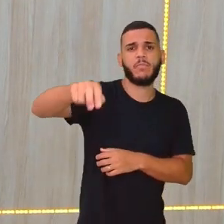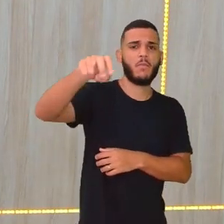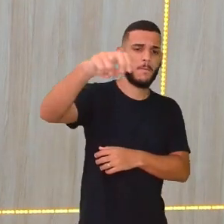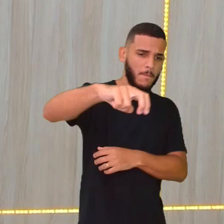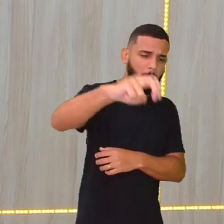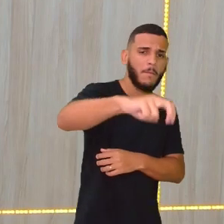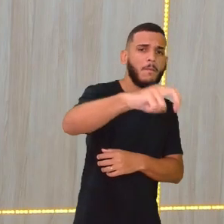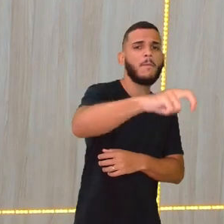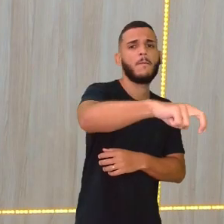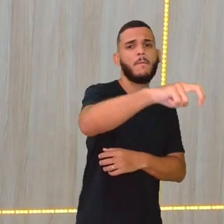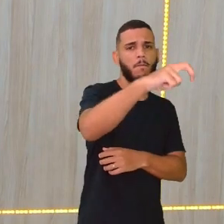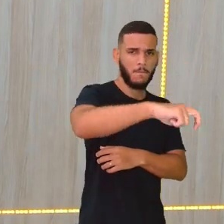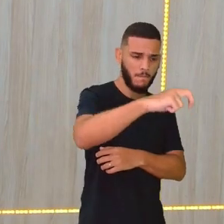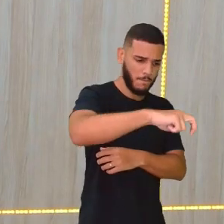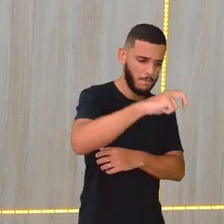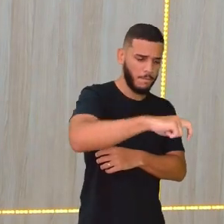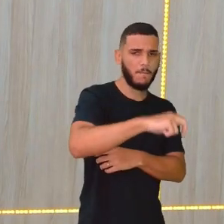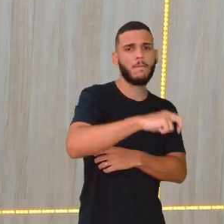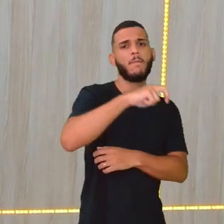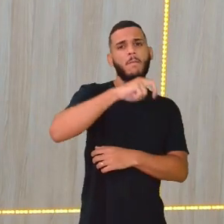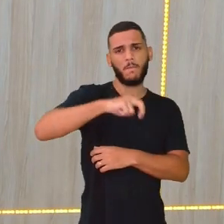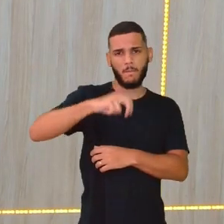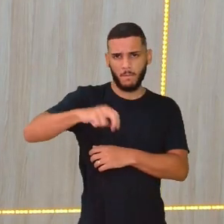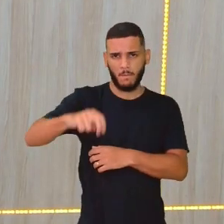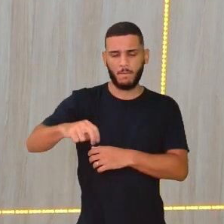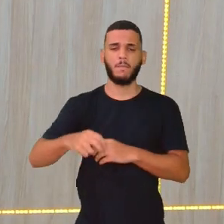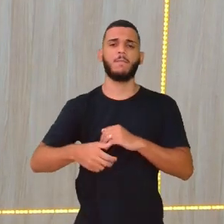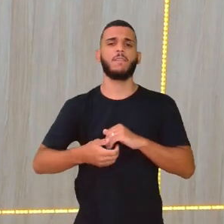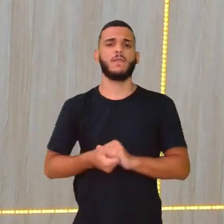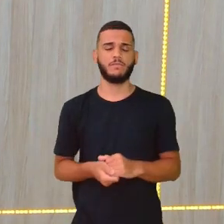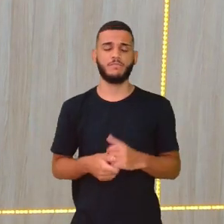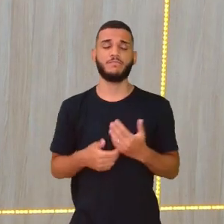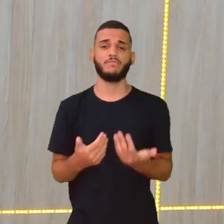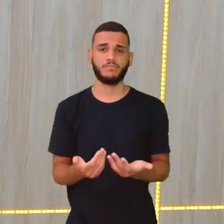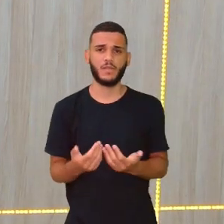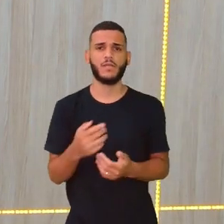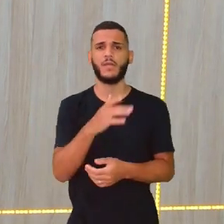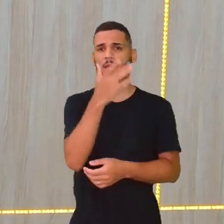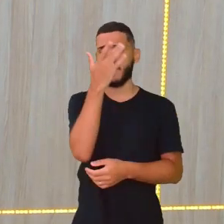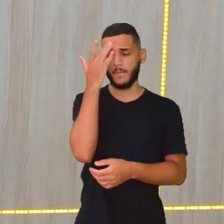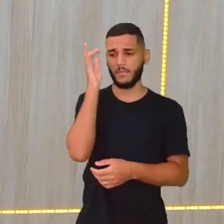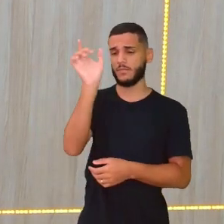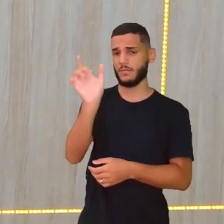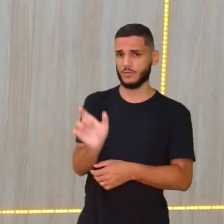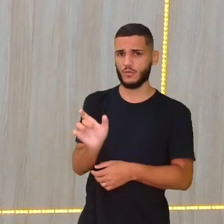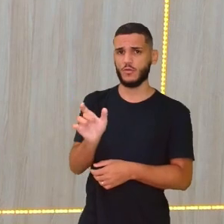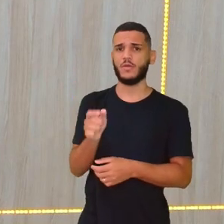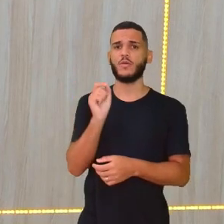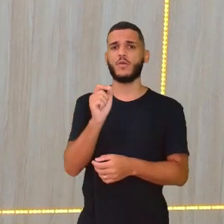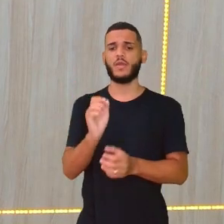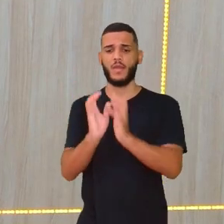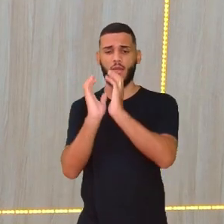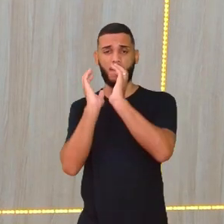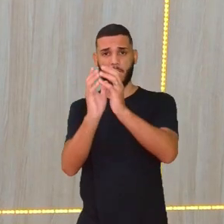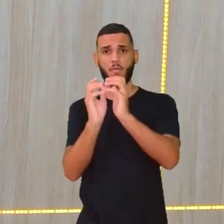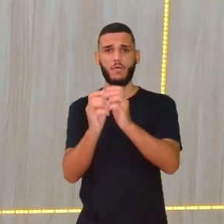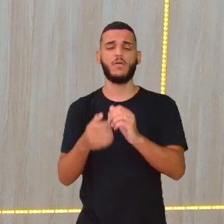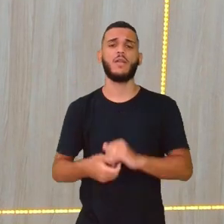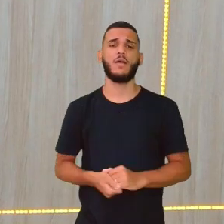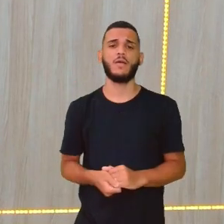Então, ele vai tentar lá percorrer essas bases enquanto aquela pessoa que lançou a bola, né?